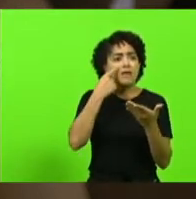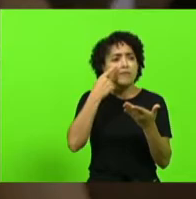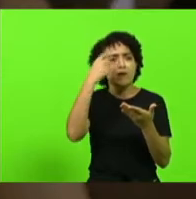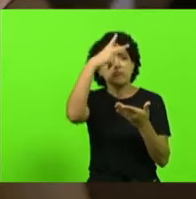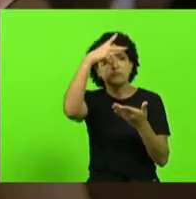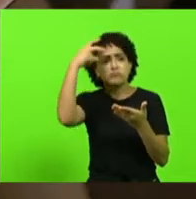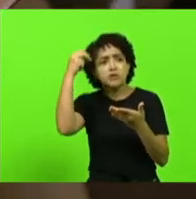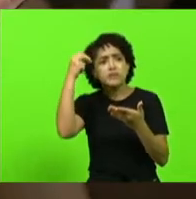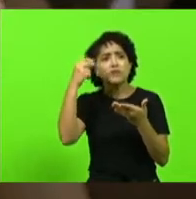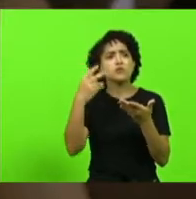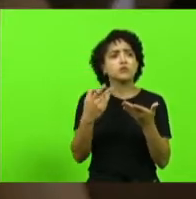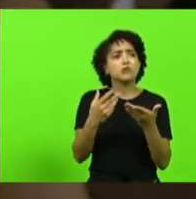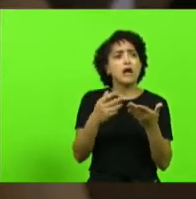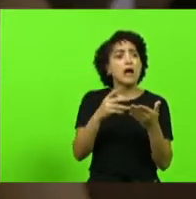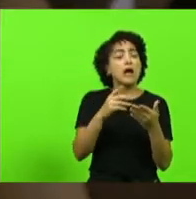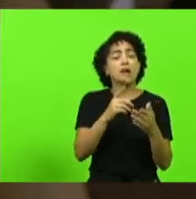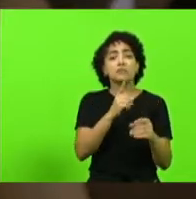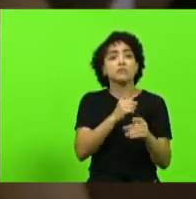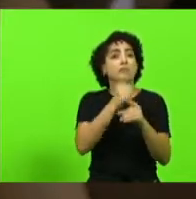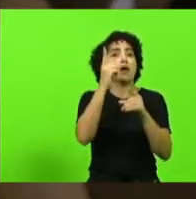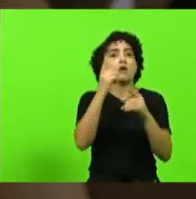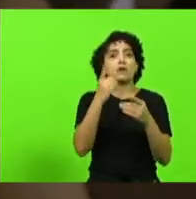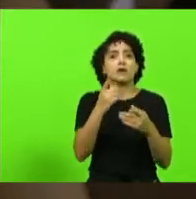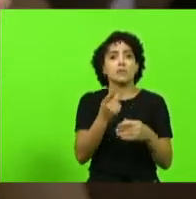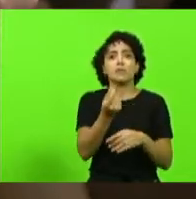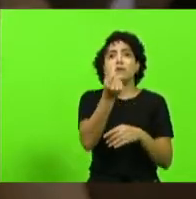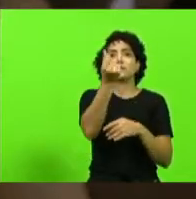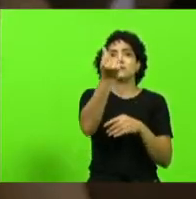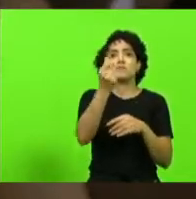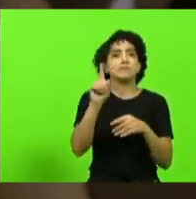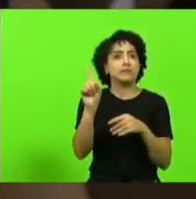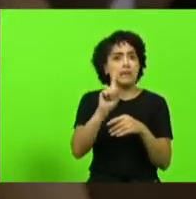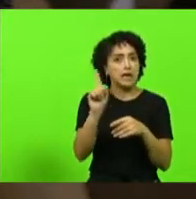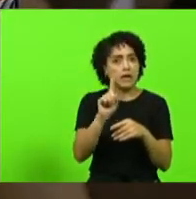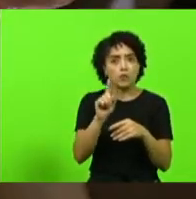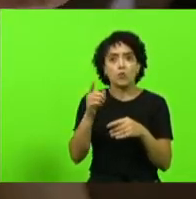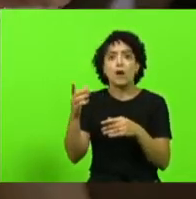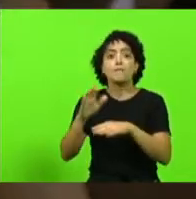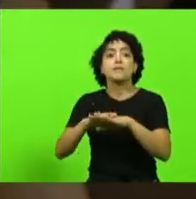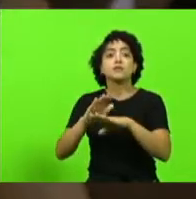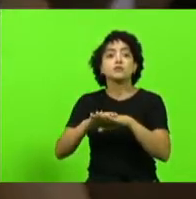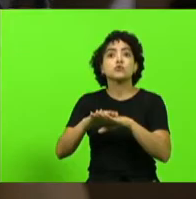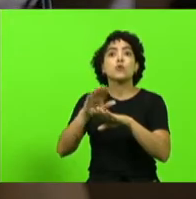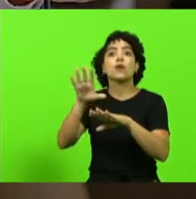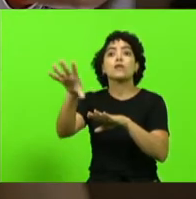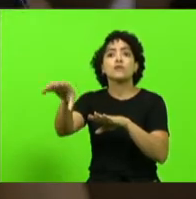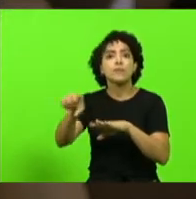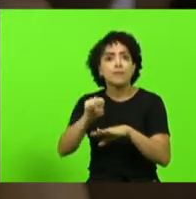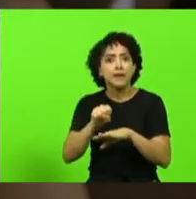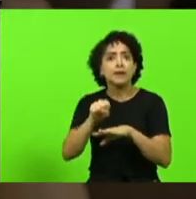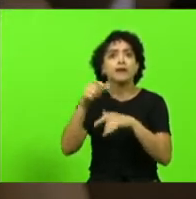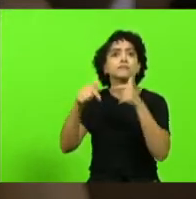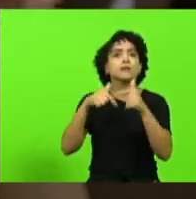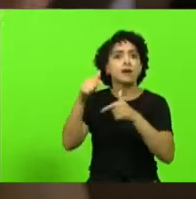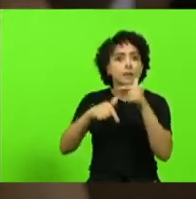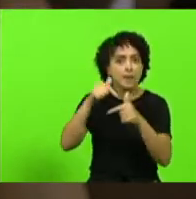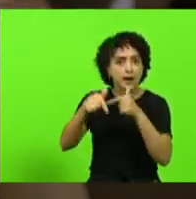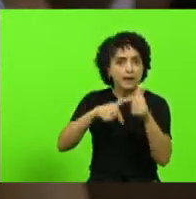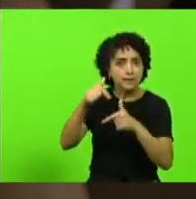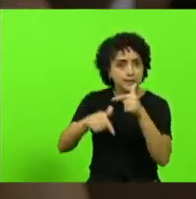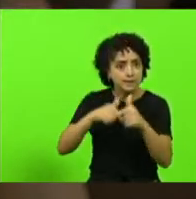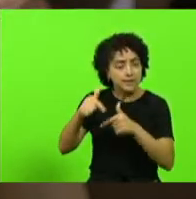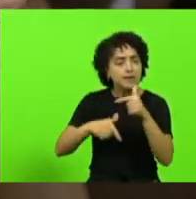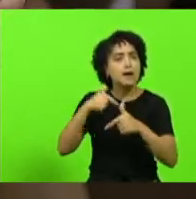olha surgiu dinheiro ali não surgiu alguém teve que botar o leite para vender alguém teve que